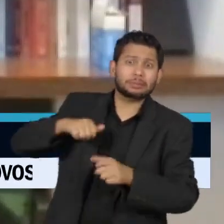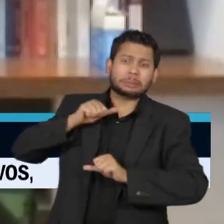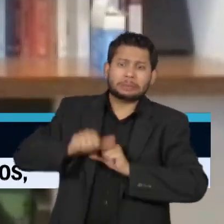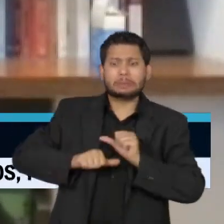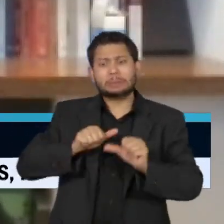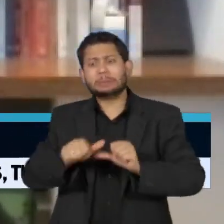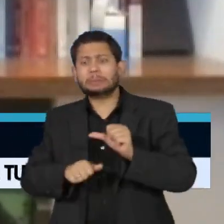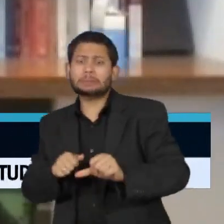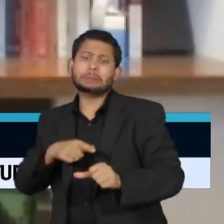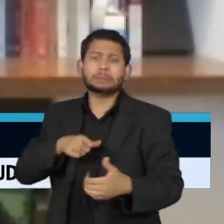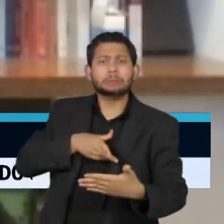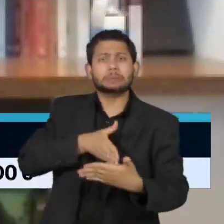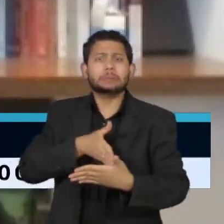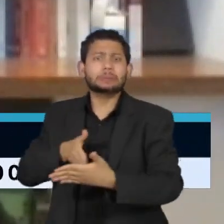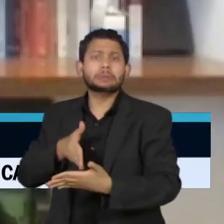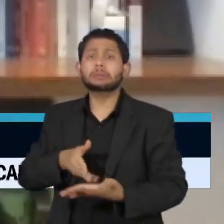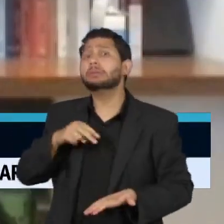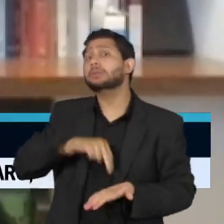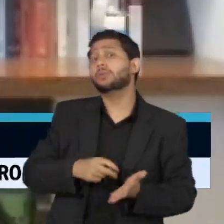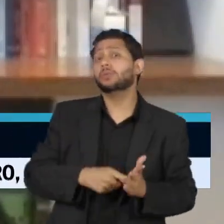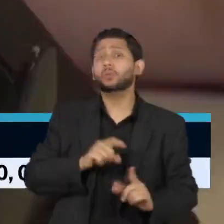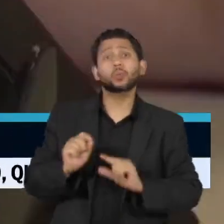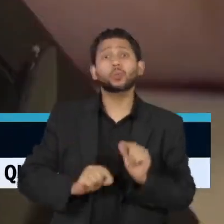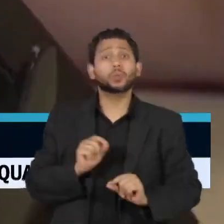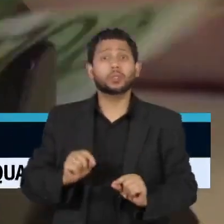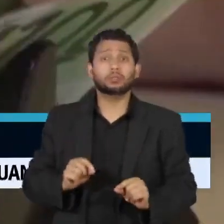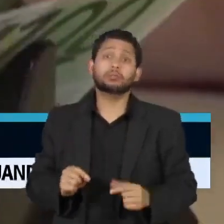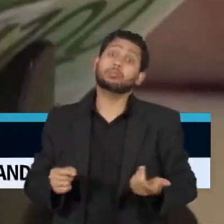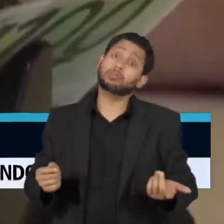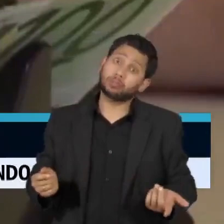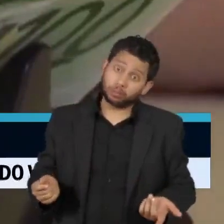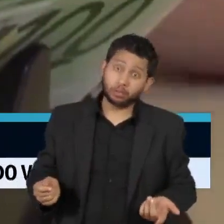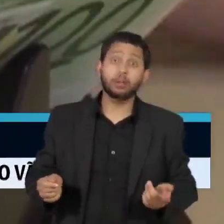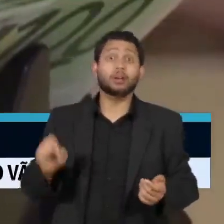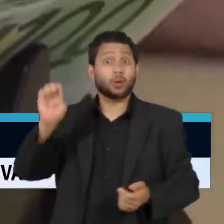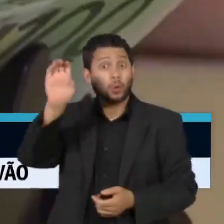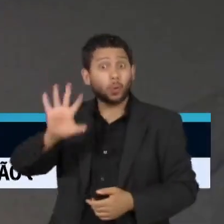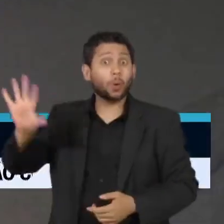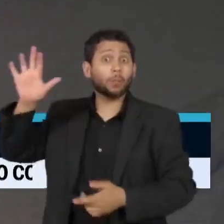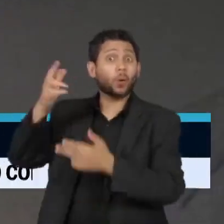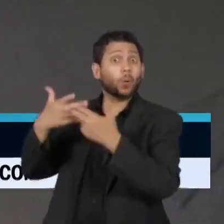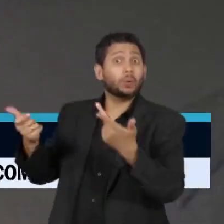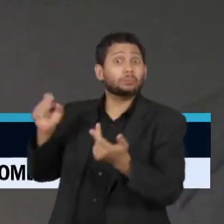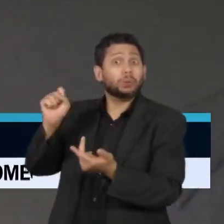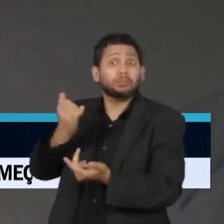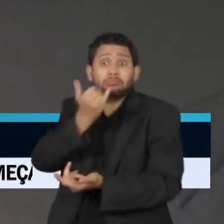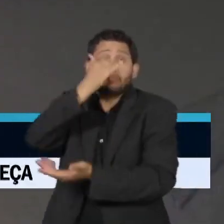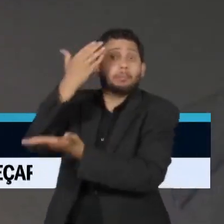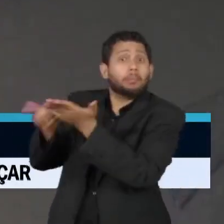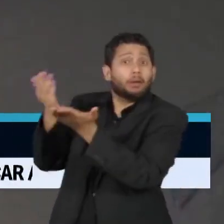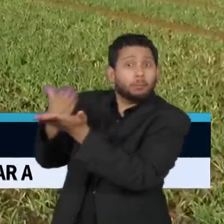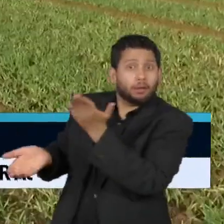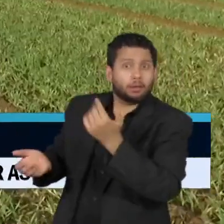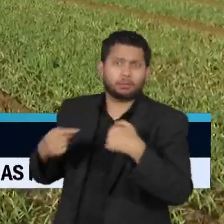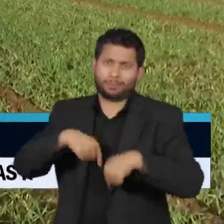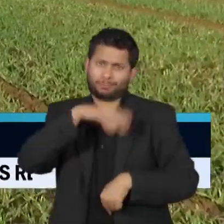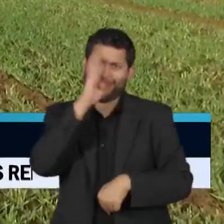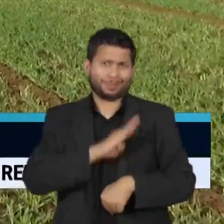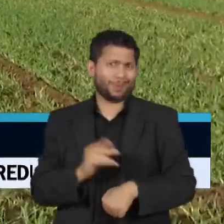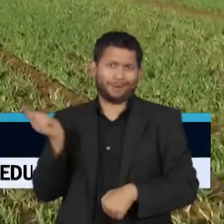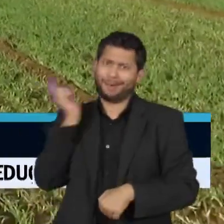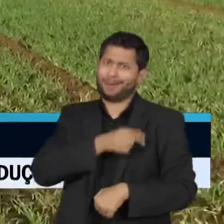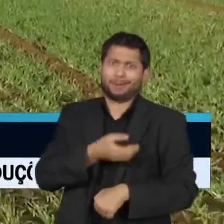muito relacionados a eventuais perdas que os europeus possam ter. Nós temos muito a ganhar.